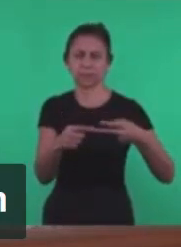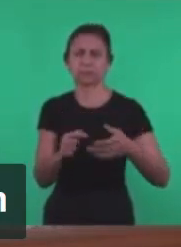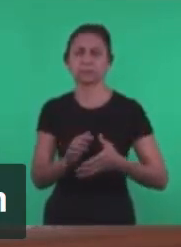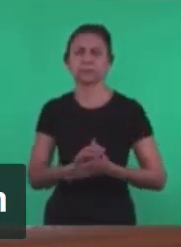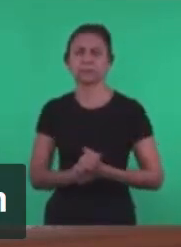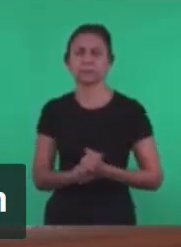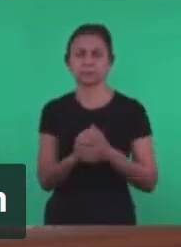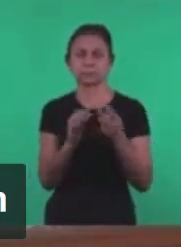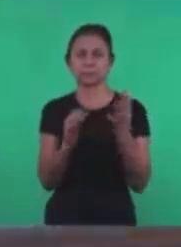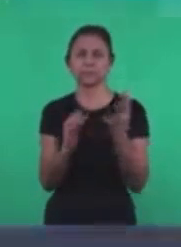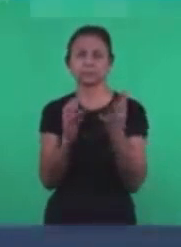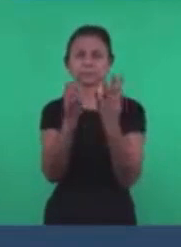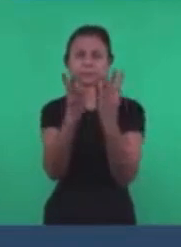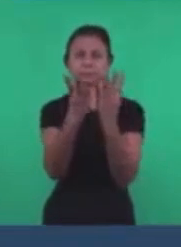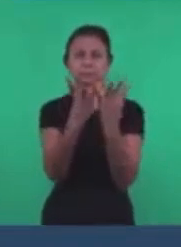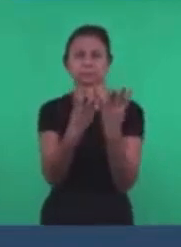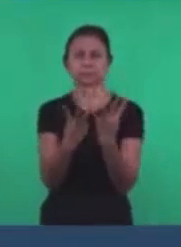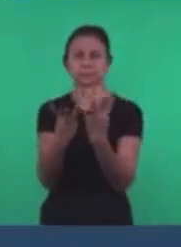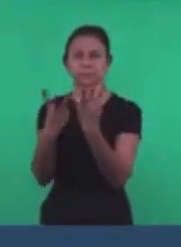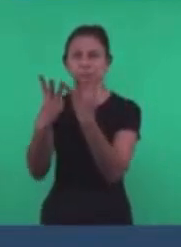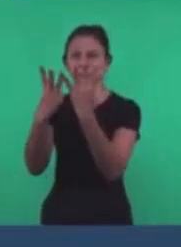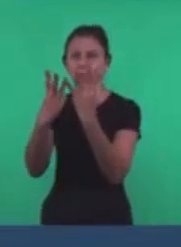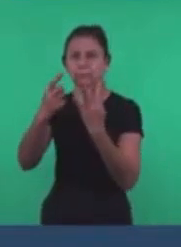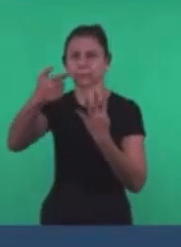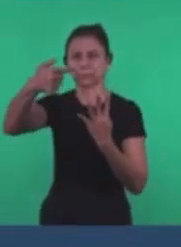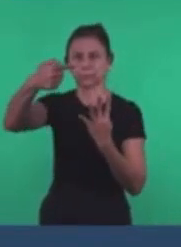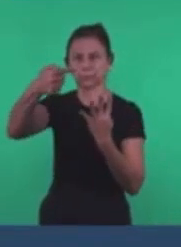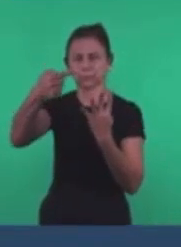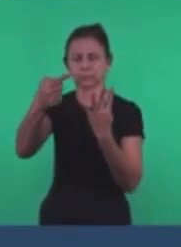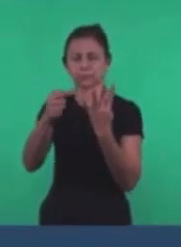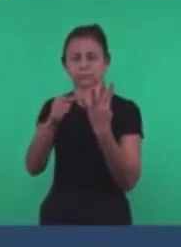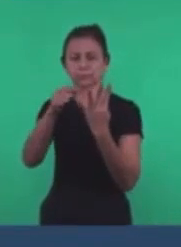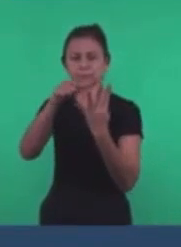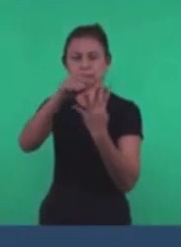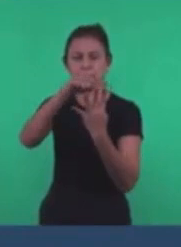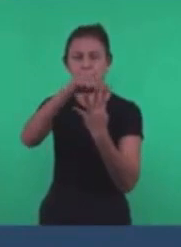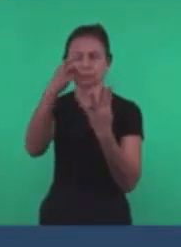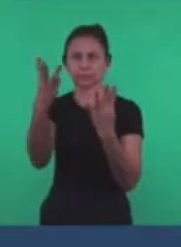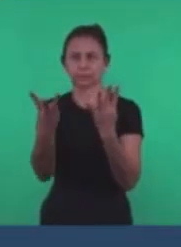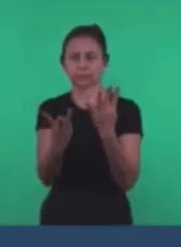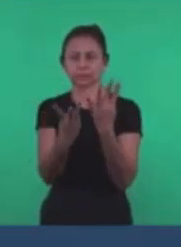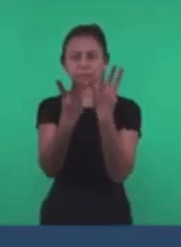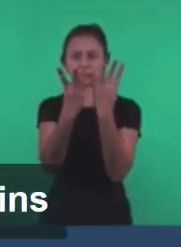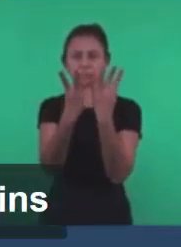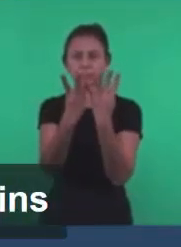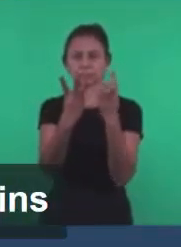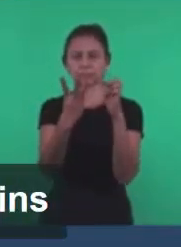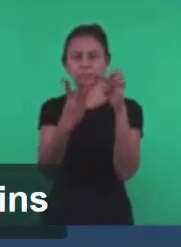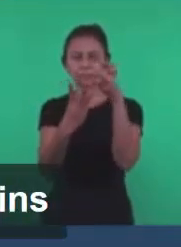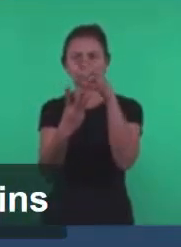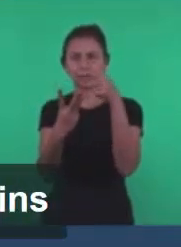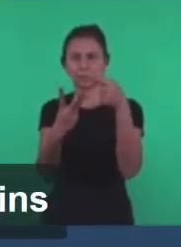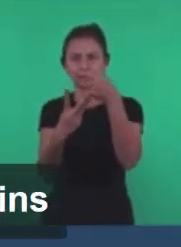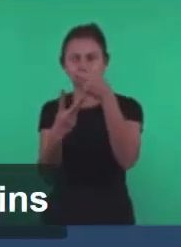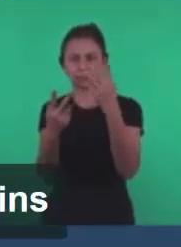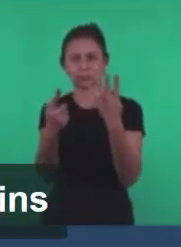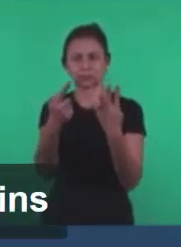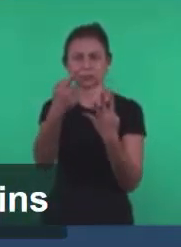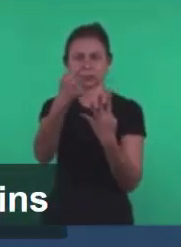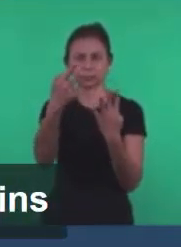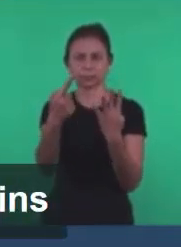do castiçal Com suas sete pontas Mostrava Na primeira carta A igreja de Éfeso